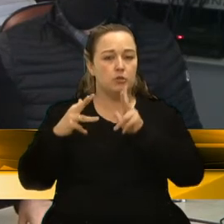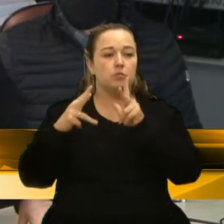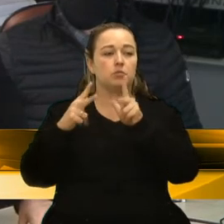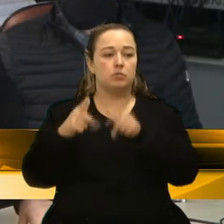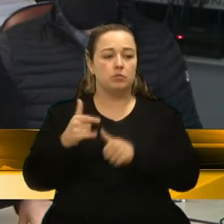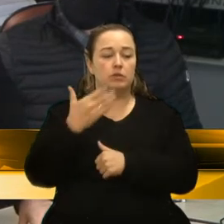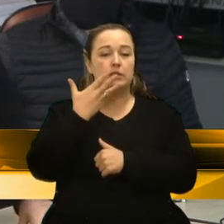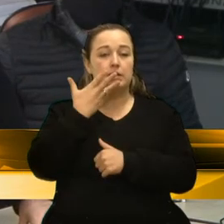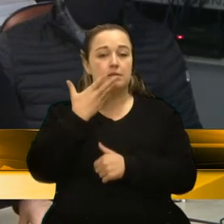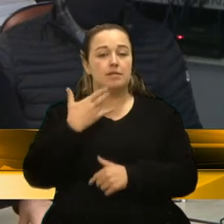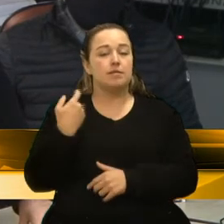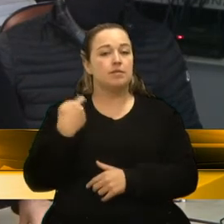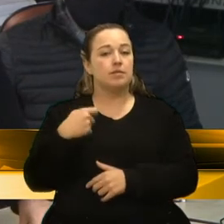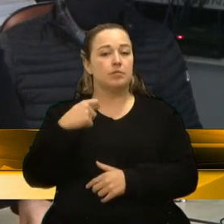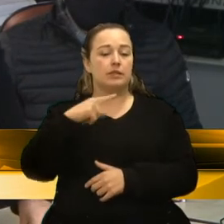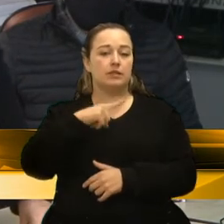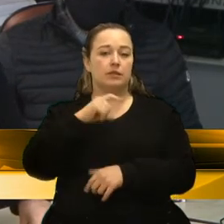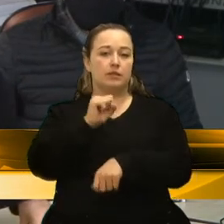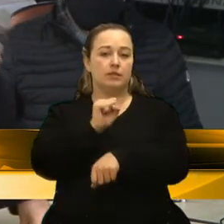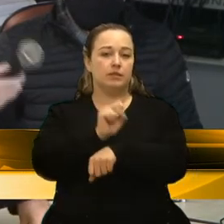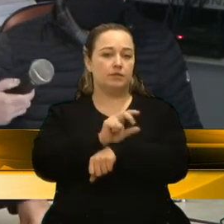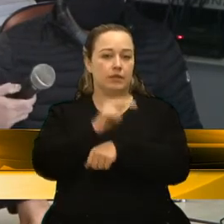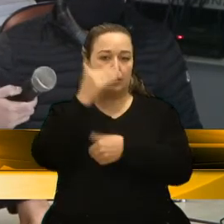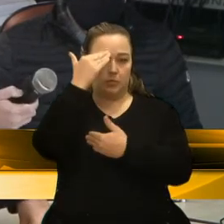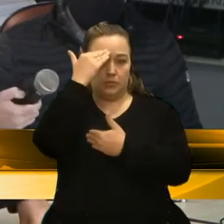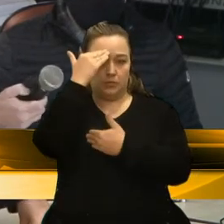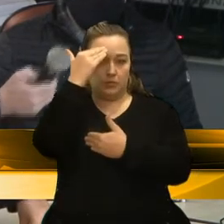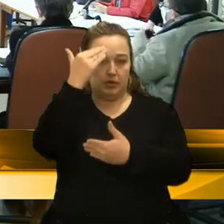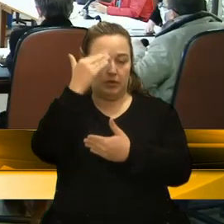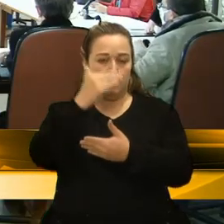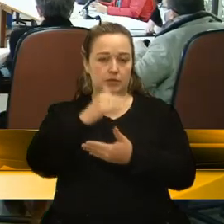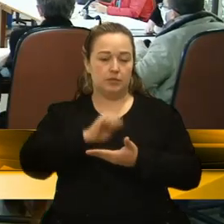recurso e dessas vagas. Muito obrigado. Para declarar o voto, O